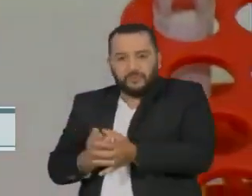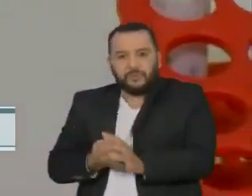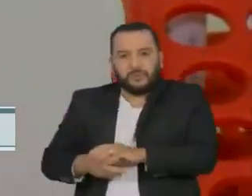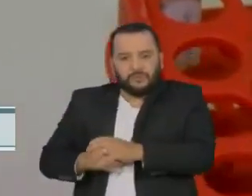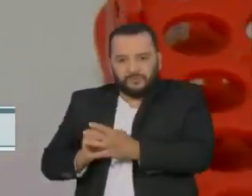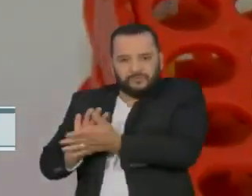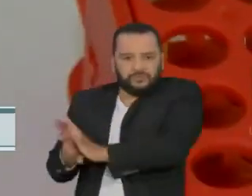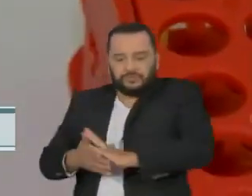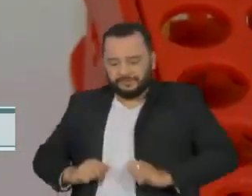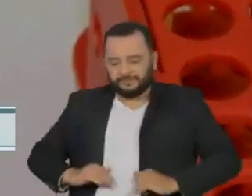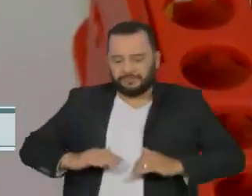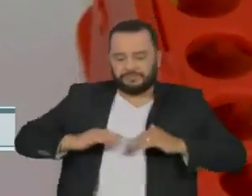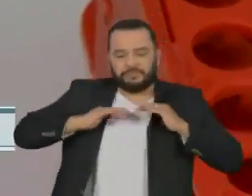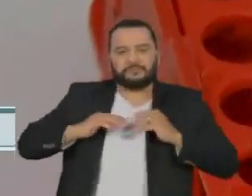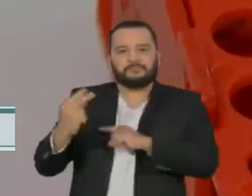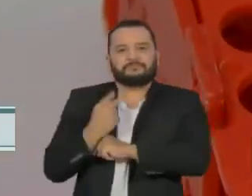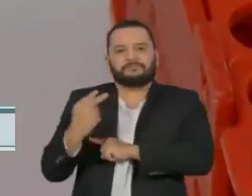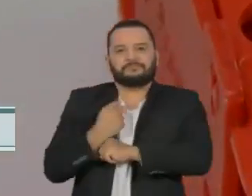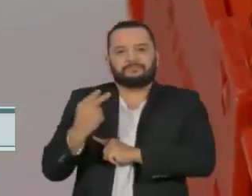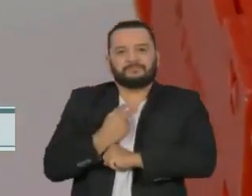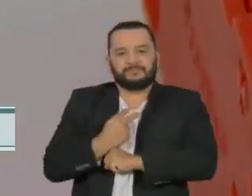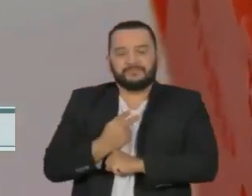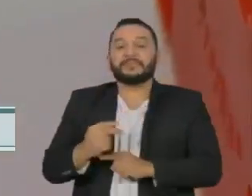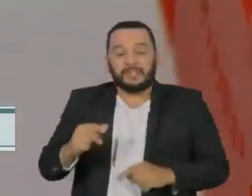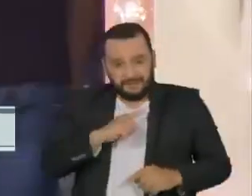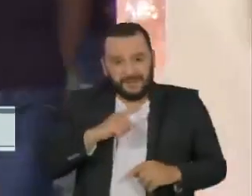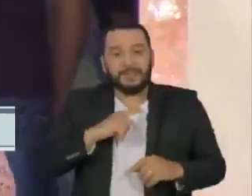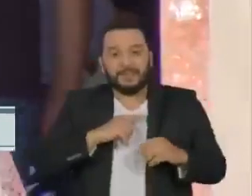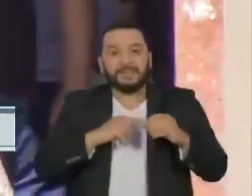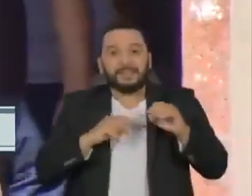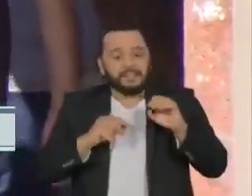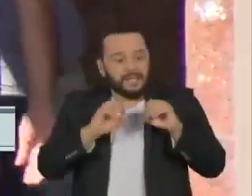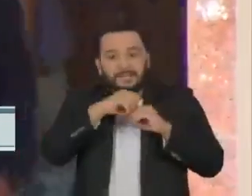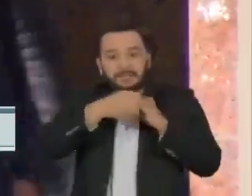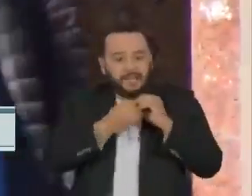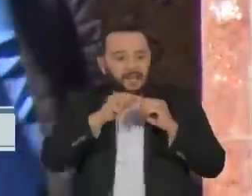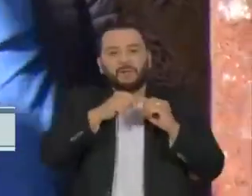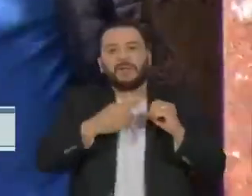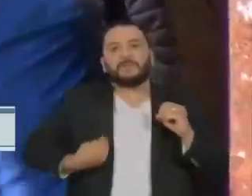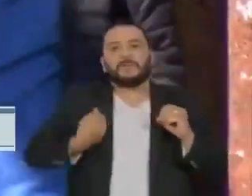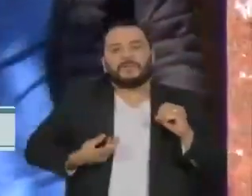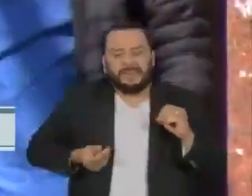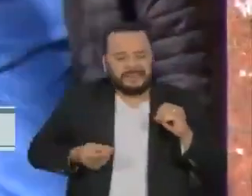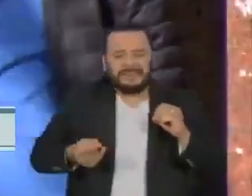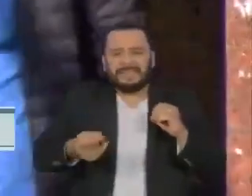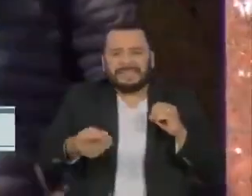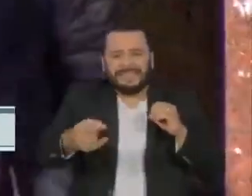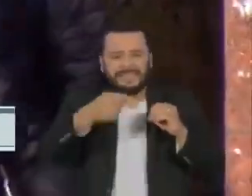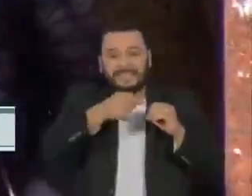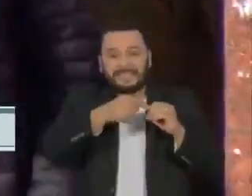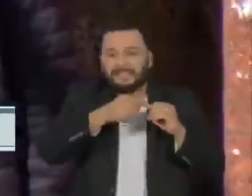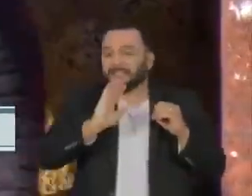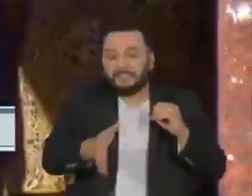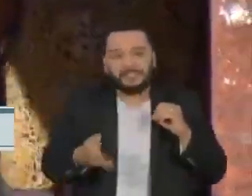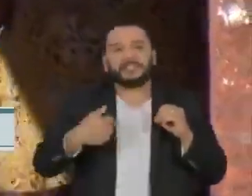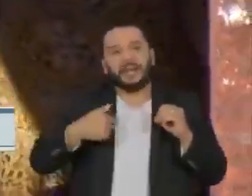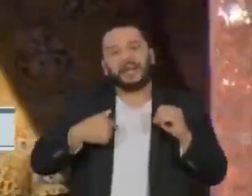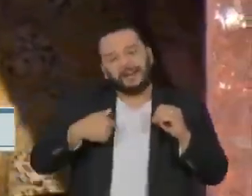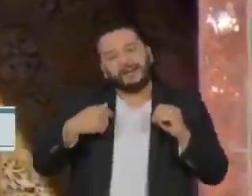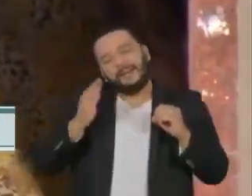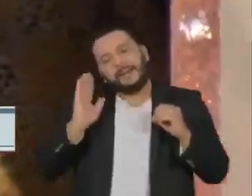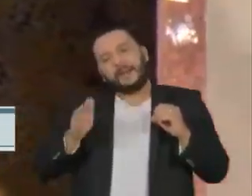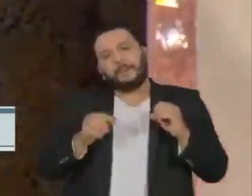Como as células de memória podem sobreviver por décadas, elas poderiam proteger quem já teve Covid-19 de outras